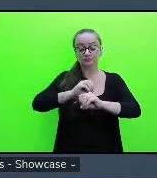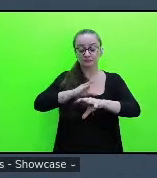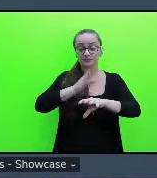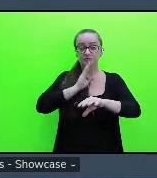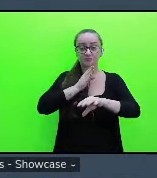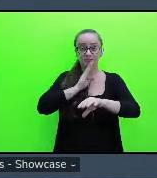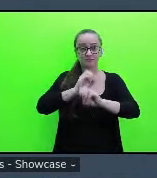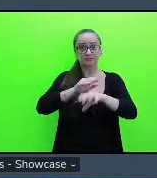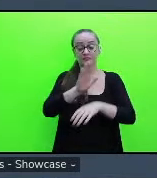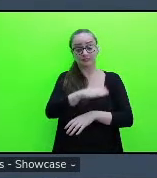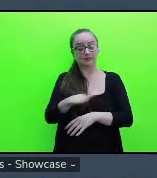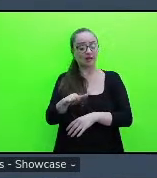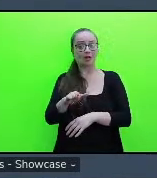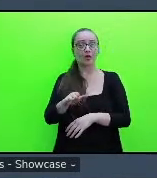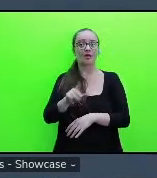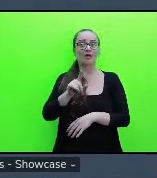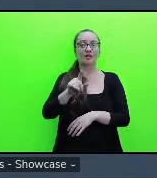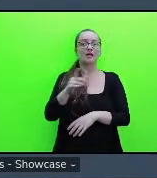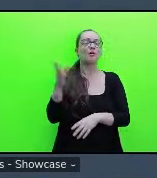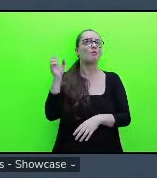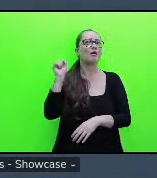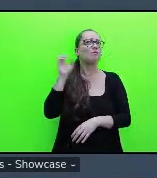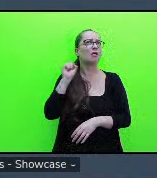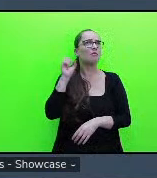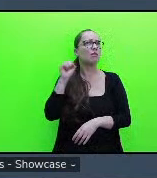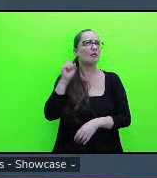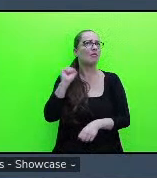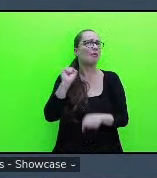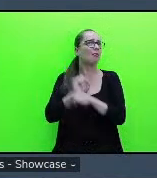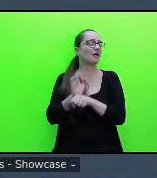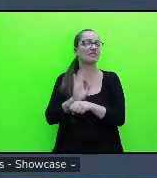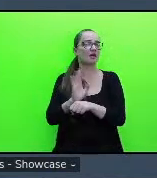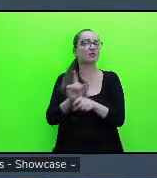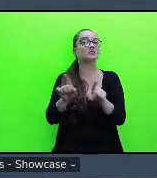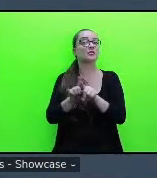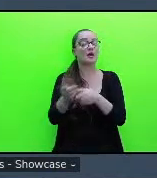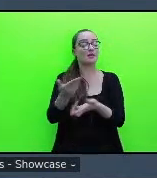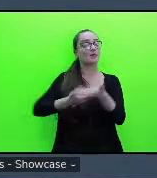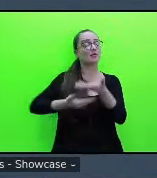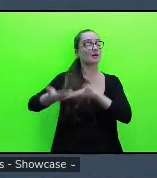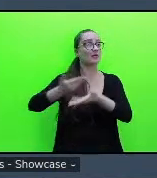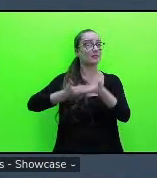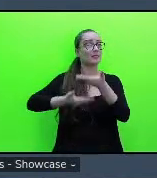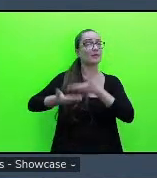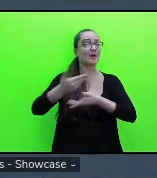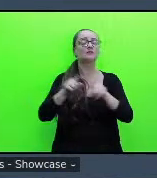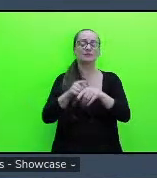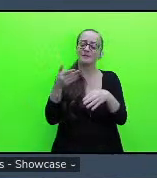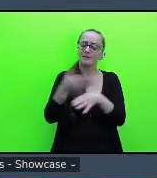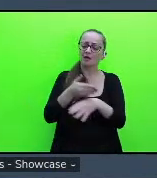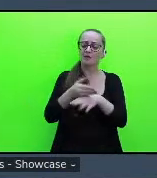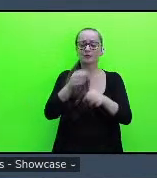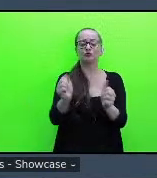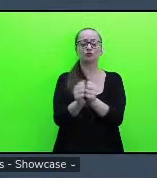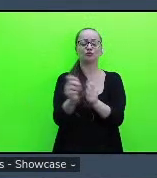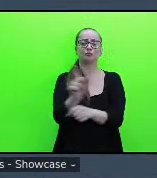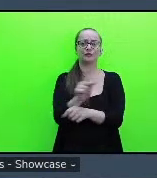os alunos eles não só escutam mas eles também se relacionam e se envolvem com o professor